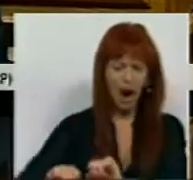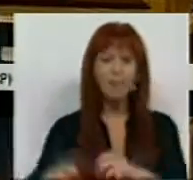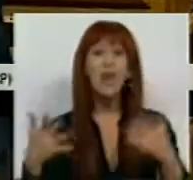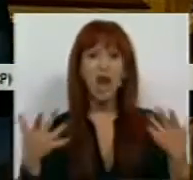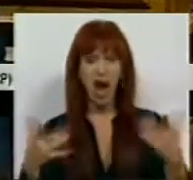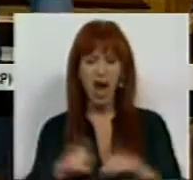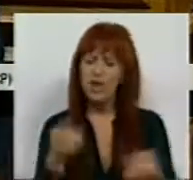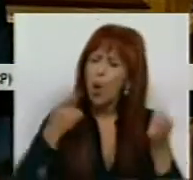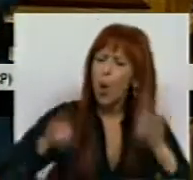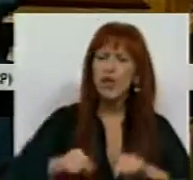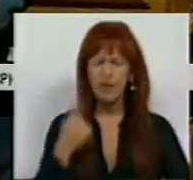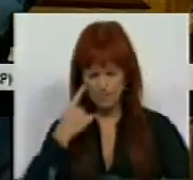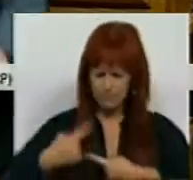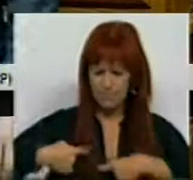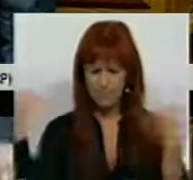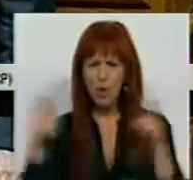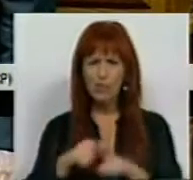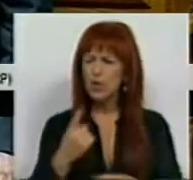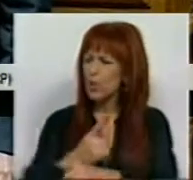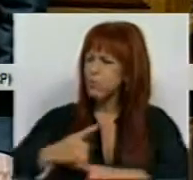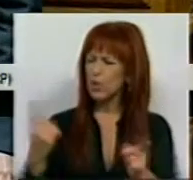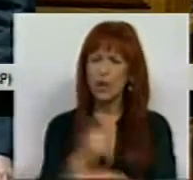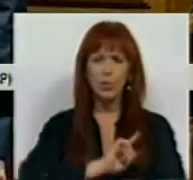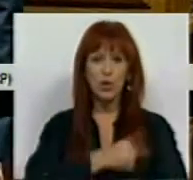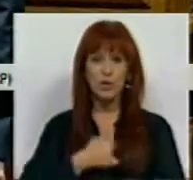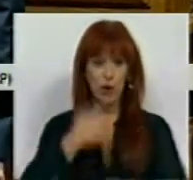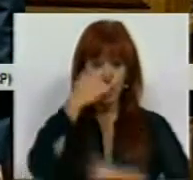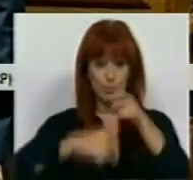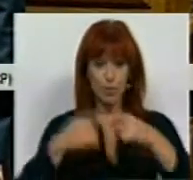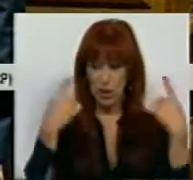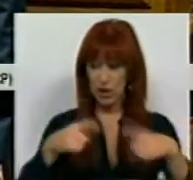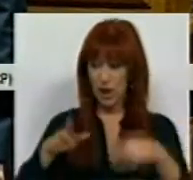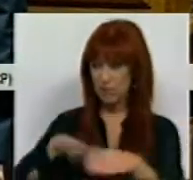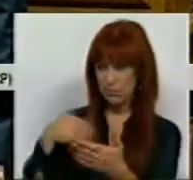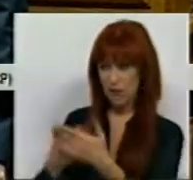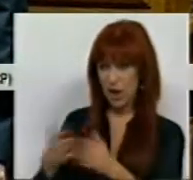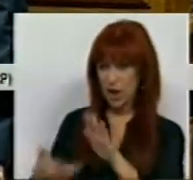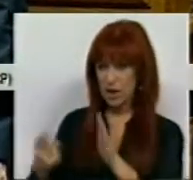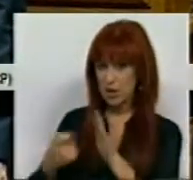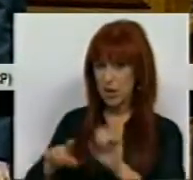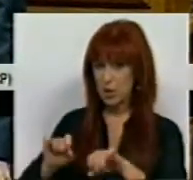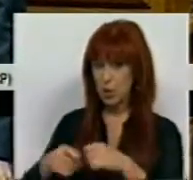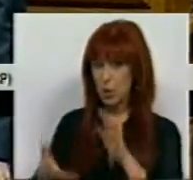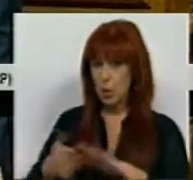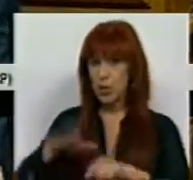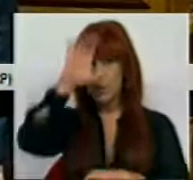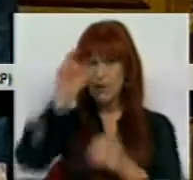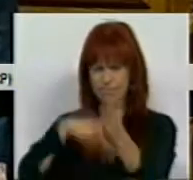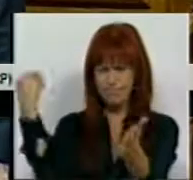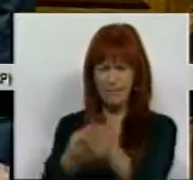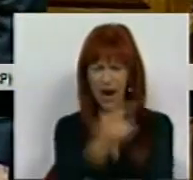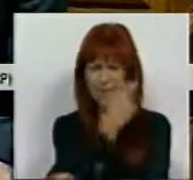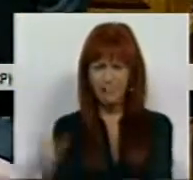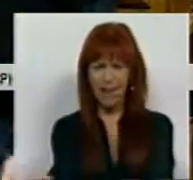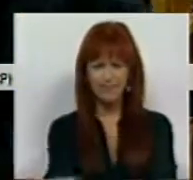E é esta, mais uma vez, a demonstração das razões fortes que os Estados Unidos e povo têm para a necessidade urgente de que este Governo seja derrotado de uma